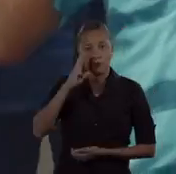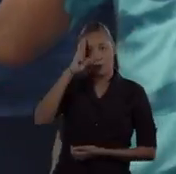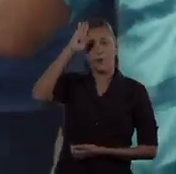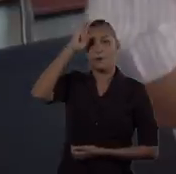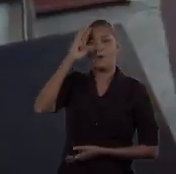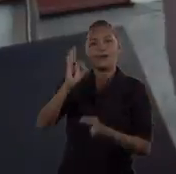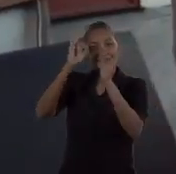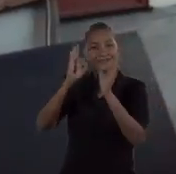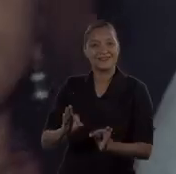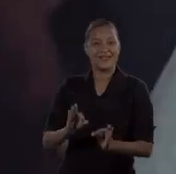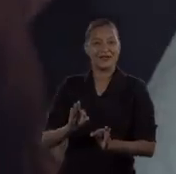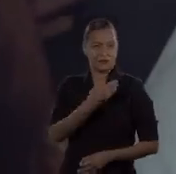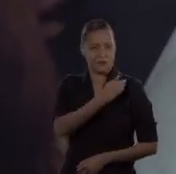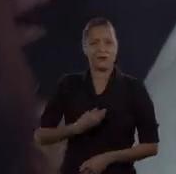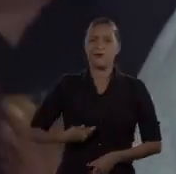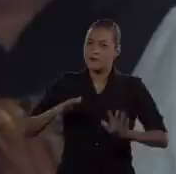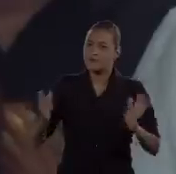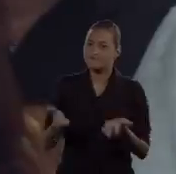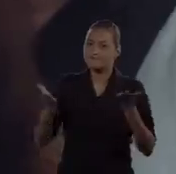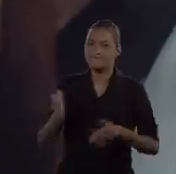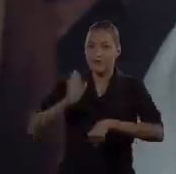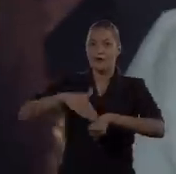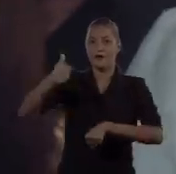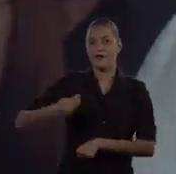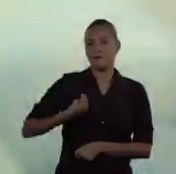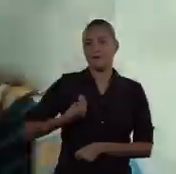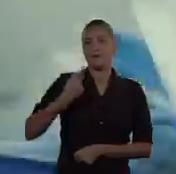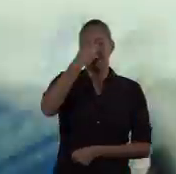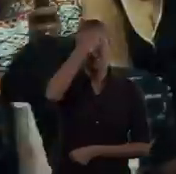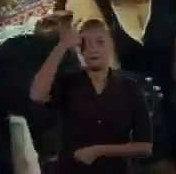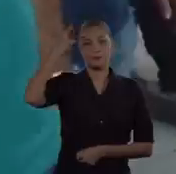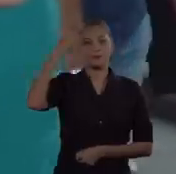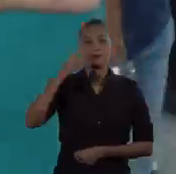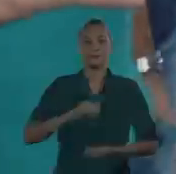O Omar é a certeza de um governo que vai trazer melhorias de qualidade de vida para as pessoas.